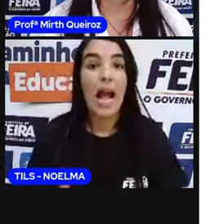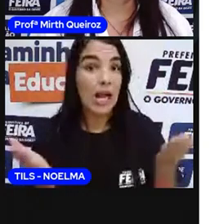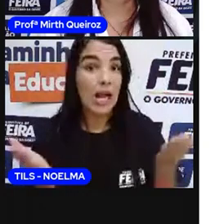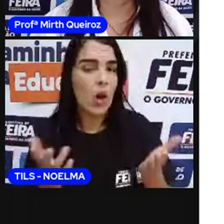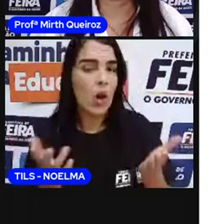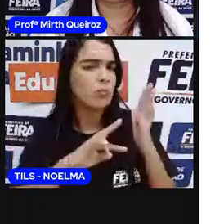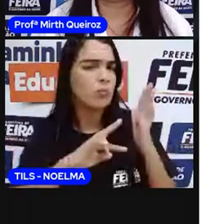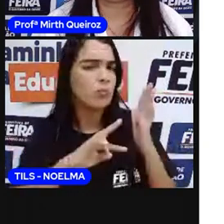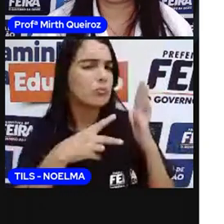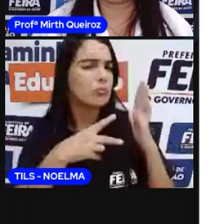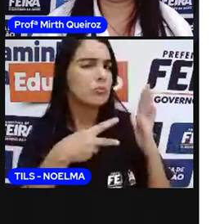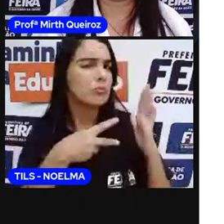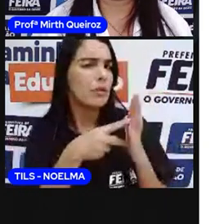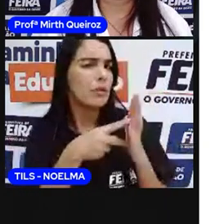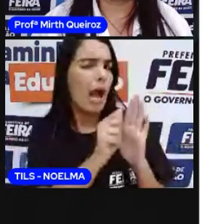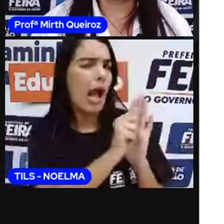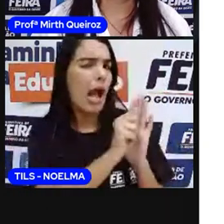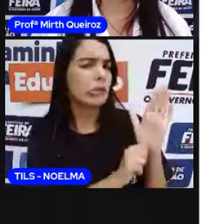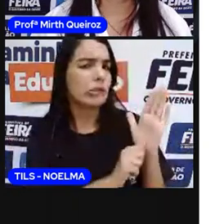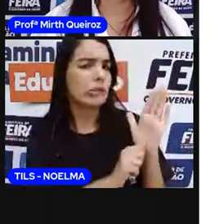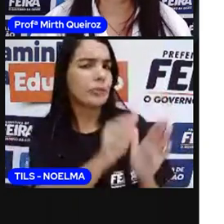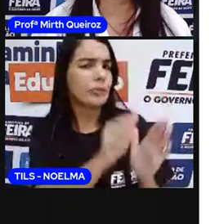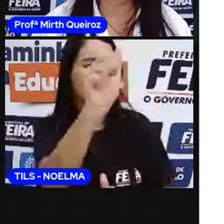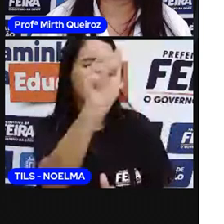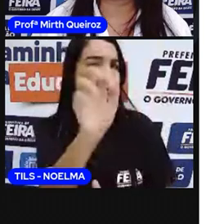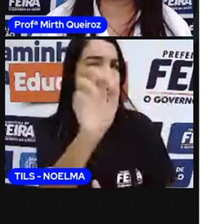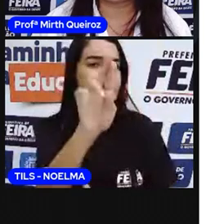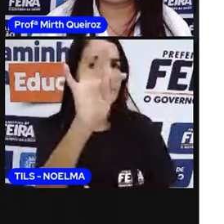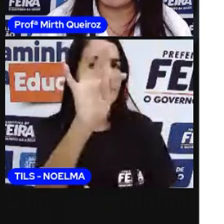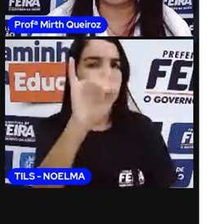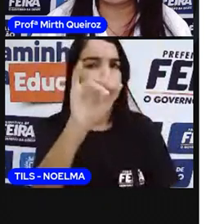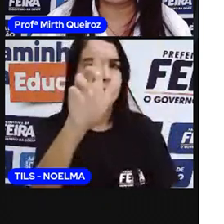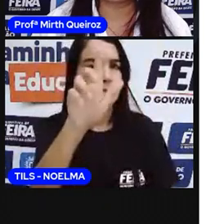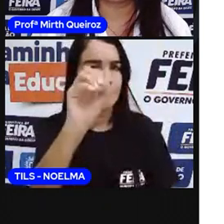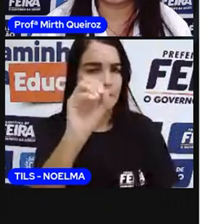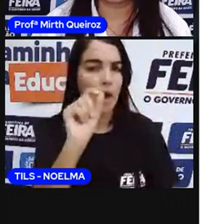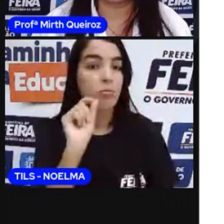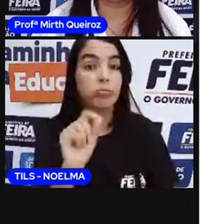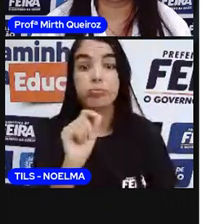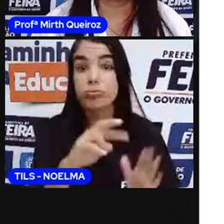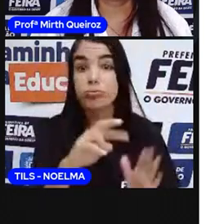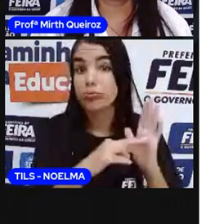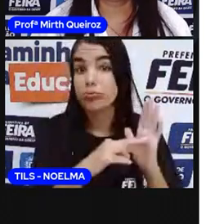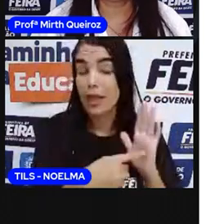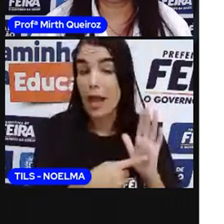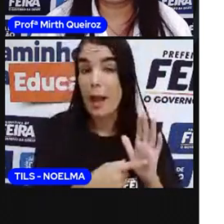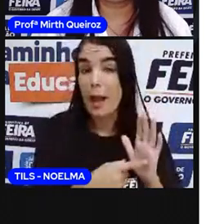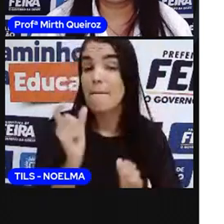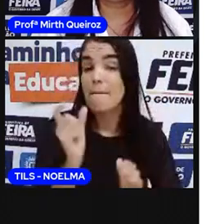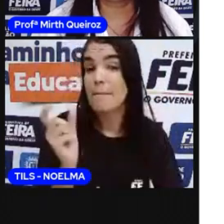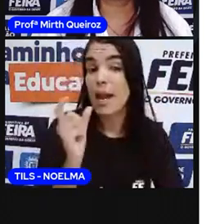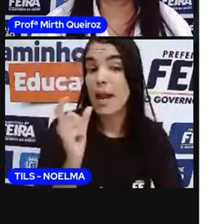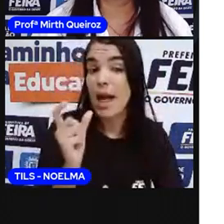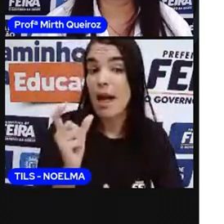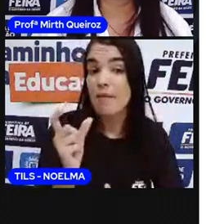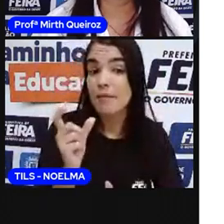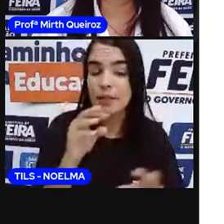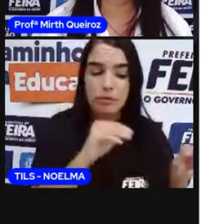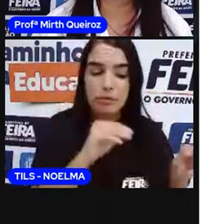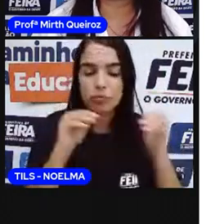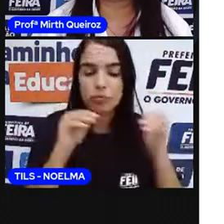E o que é um artigo? Artigo são palavras variáveis em gênero e número que